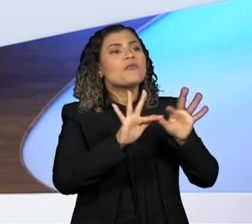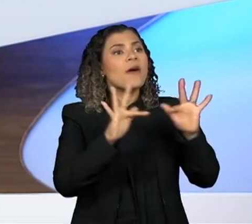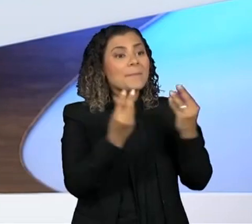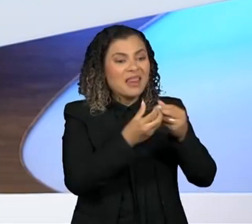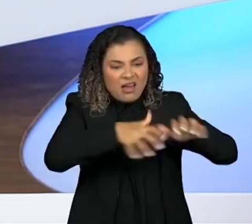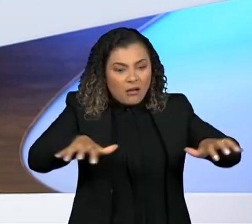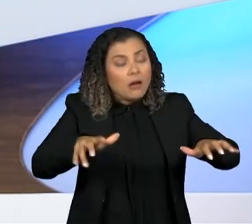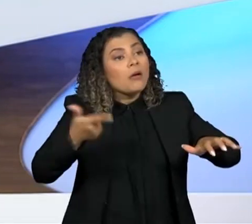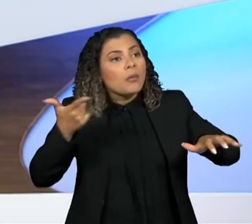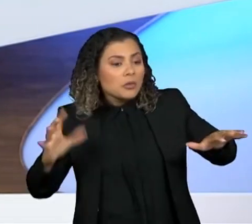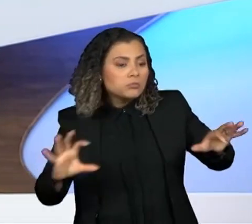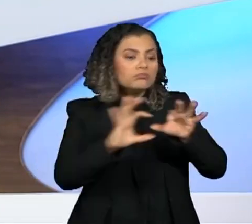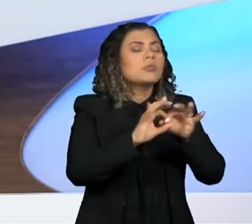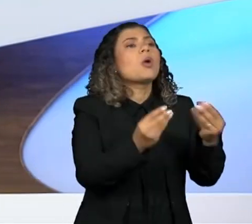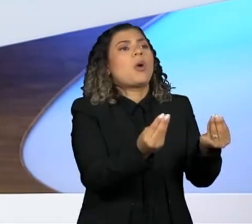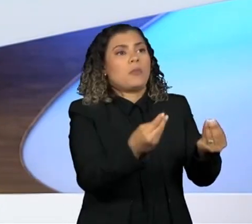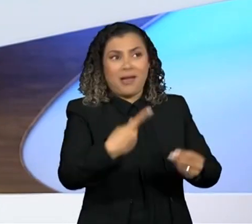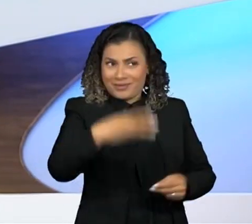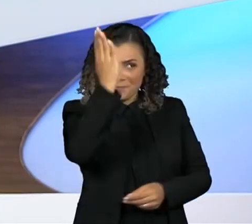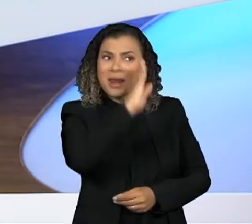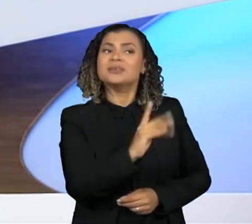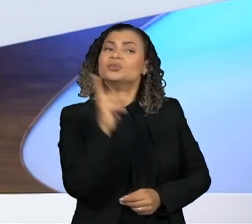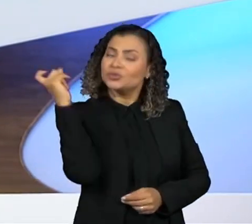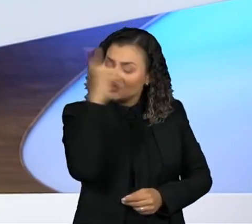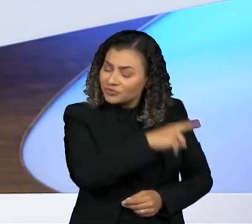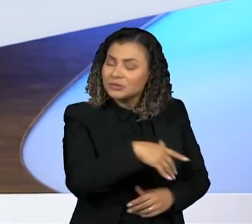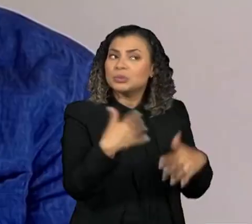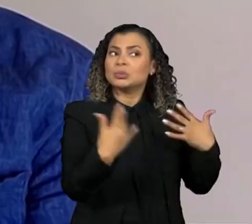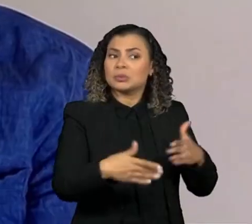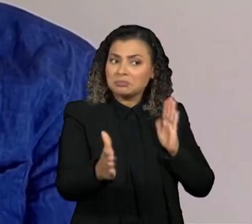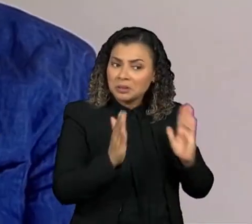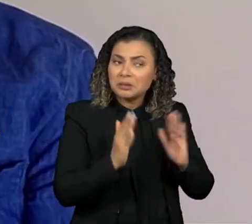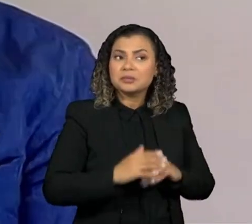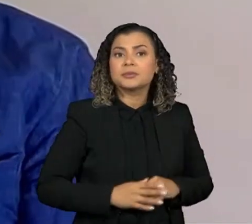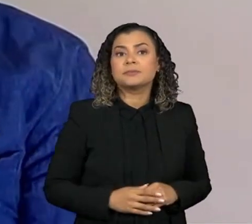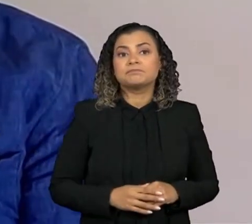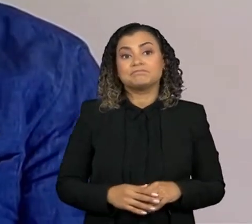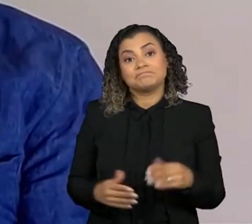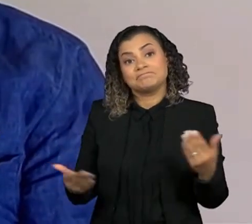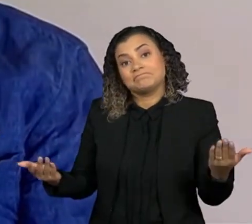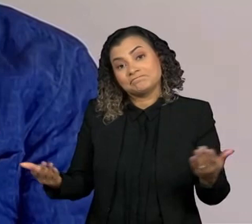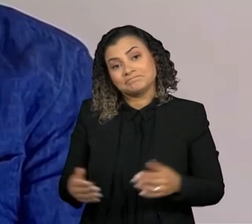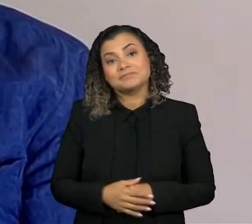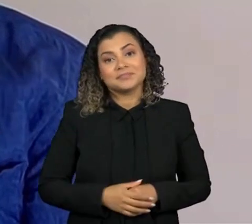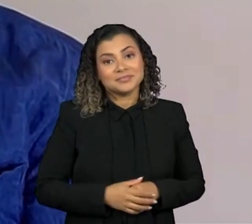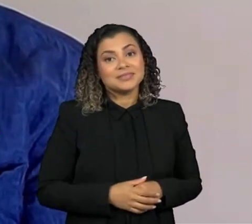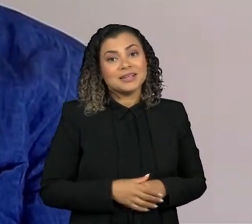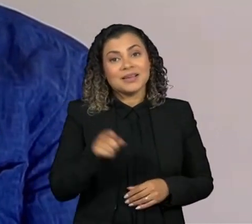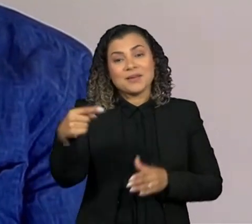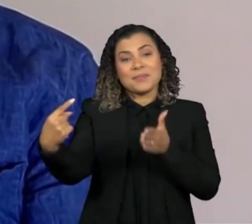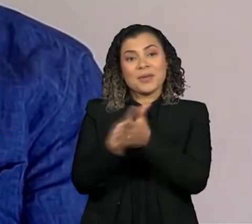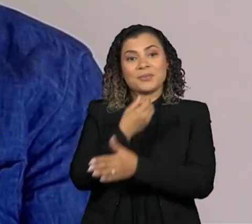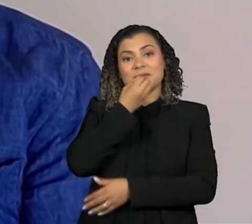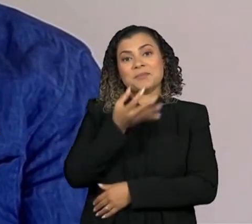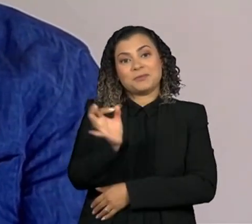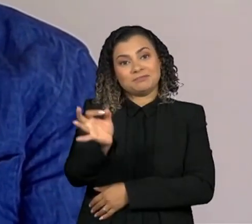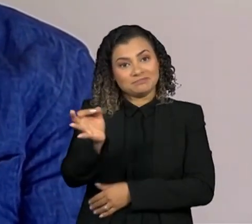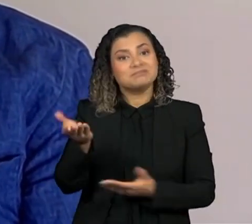novo? Porque a situação no Brasil é muito difícil nesse ponto. Bom, mas você me parece que señala bem